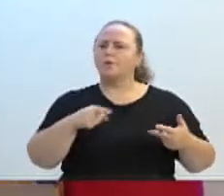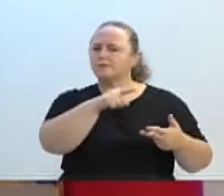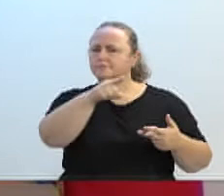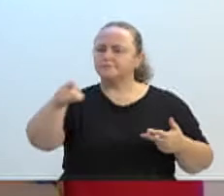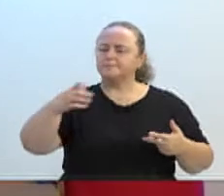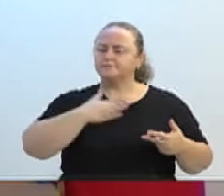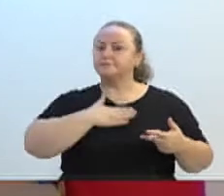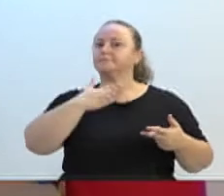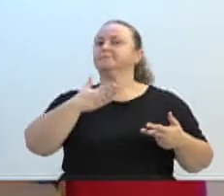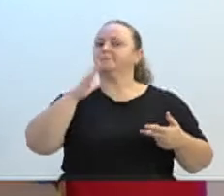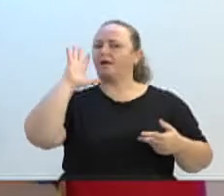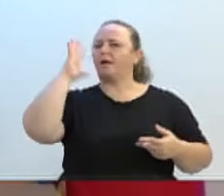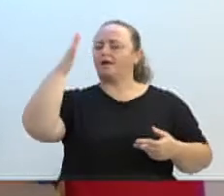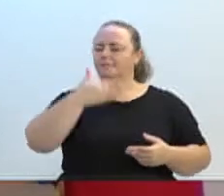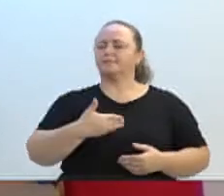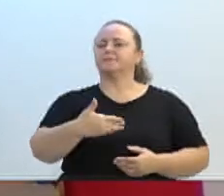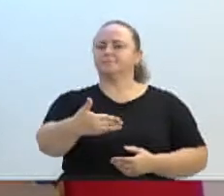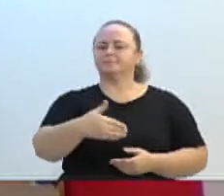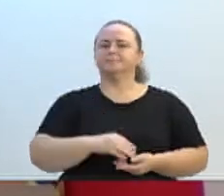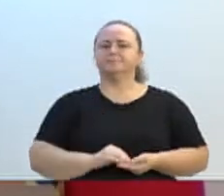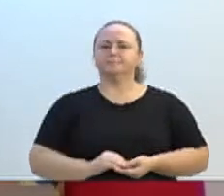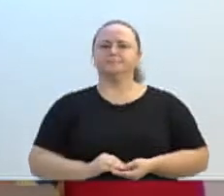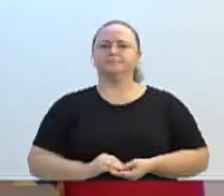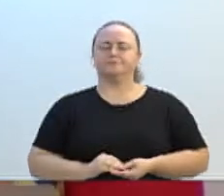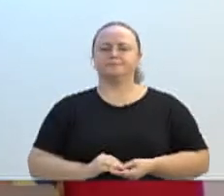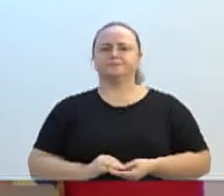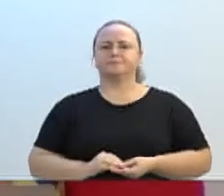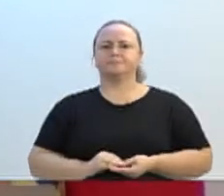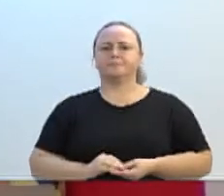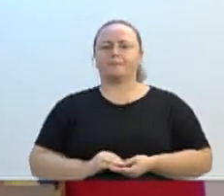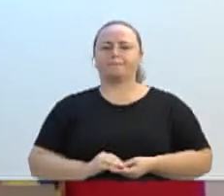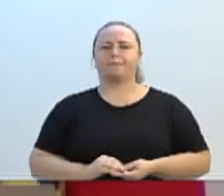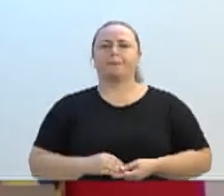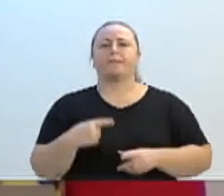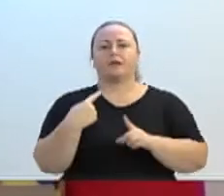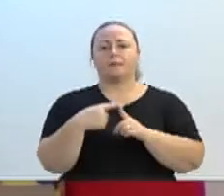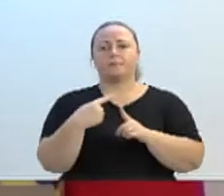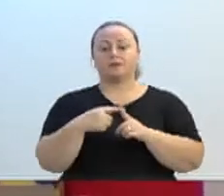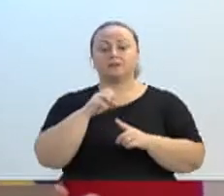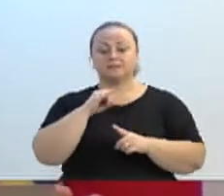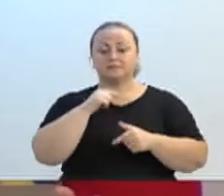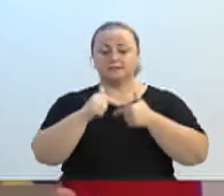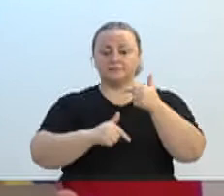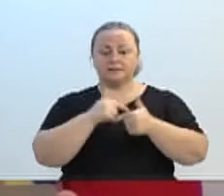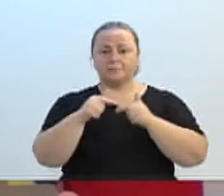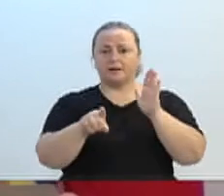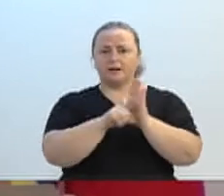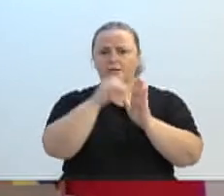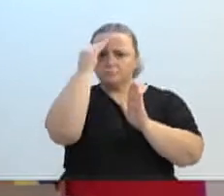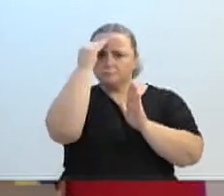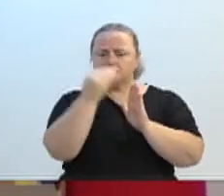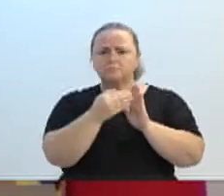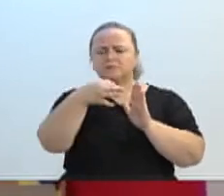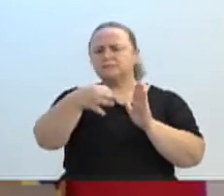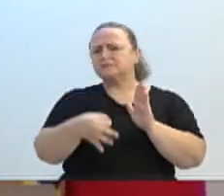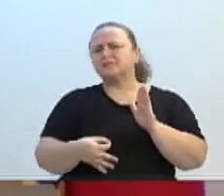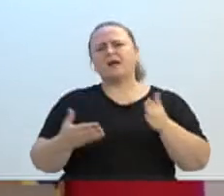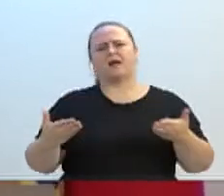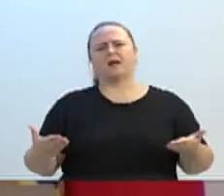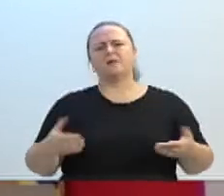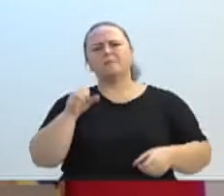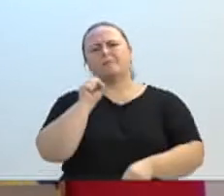resolvido. Porque trabalhar dentro da legalidade é fácil de trabalhar. Vamos parar de querer ganhar vantagem em tudo.